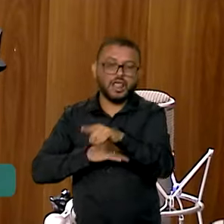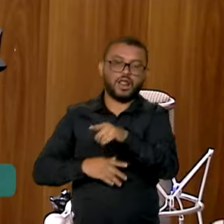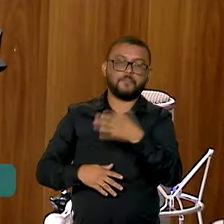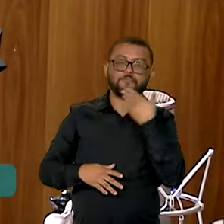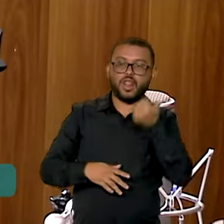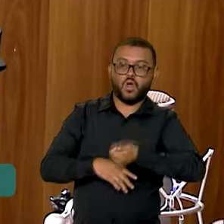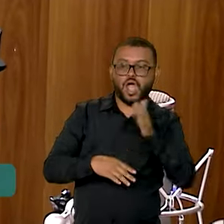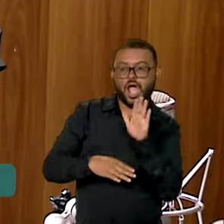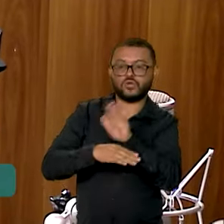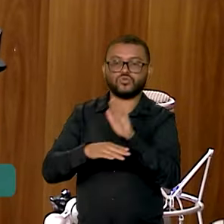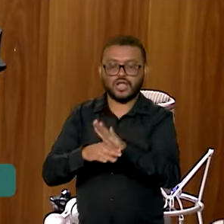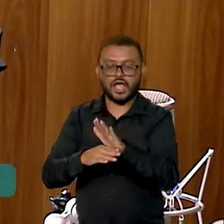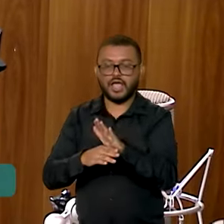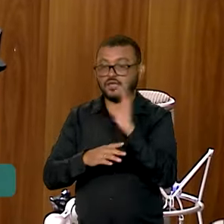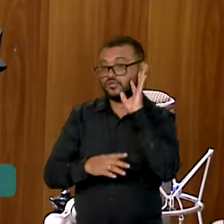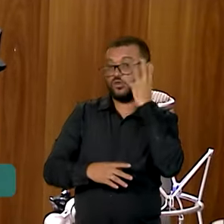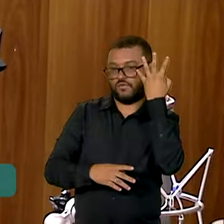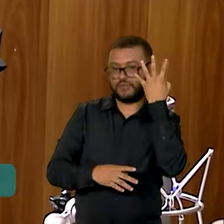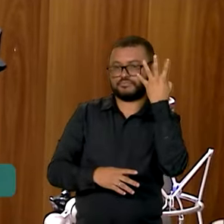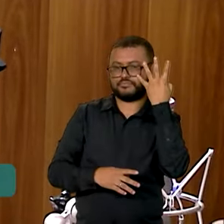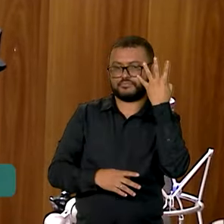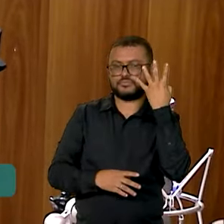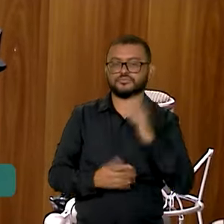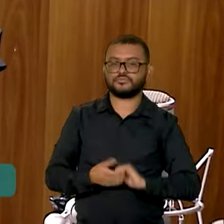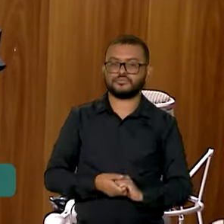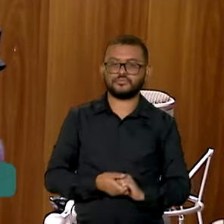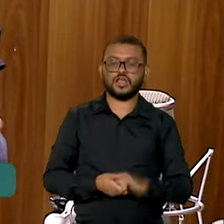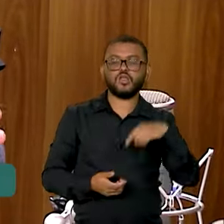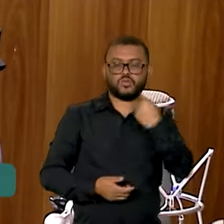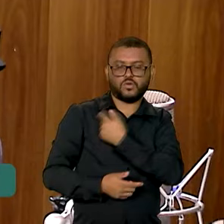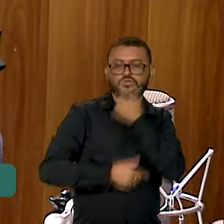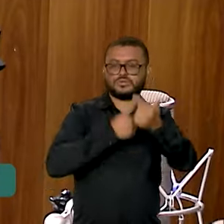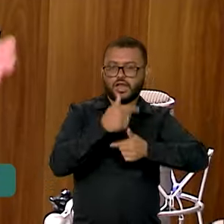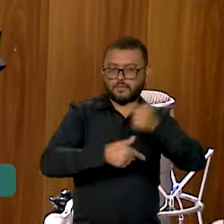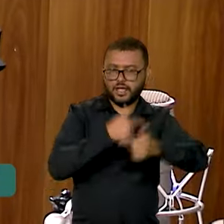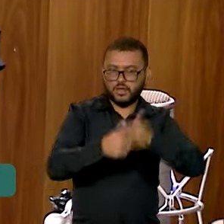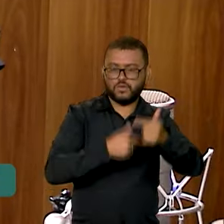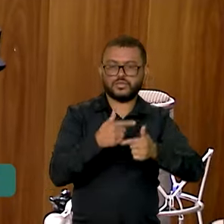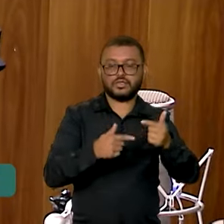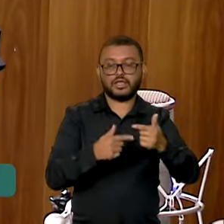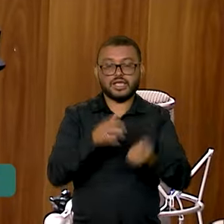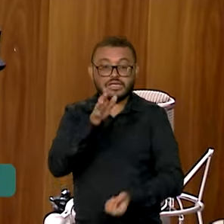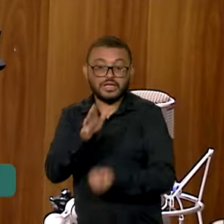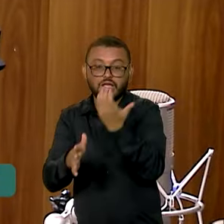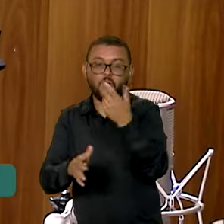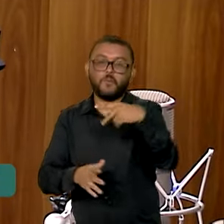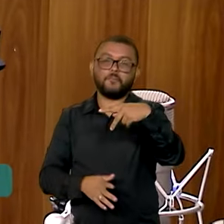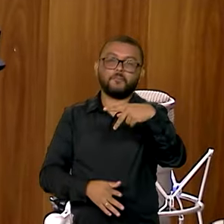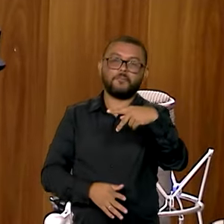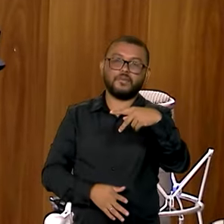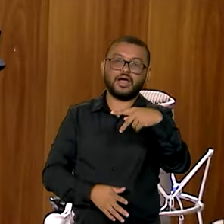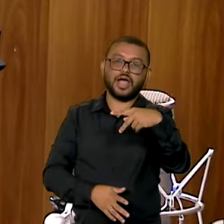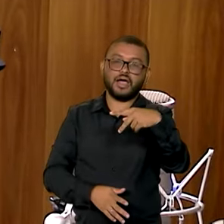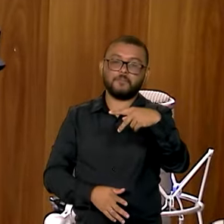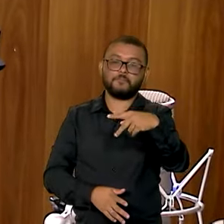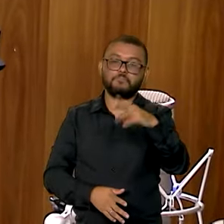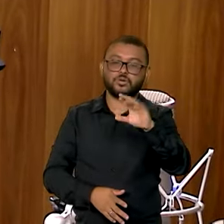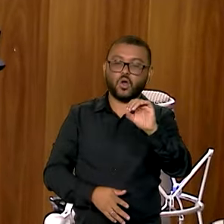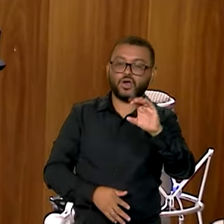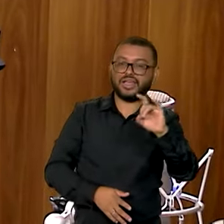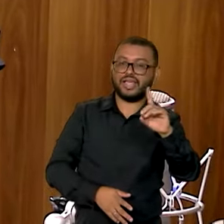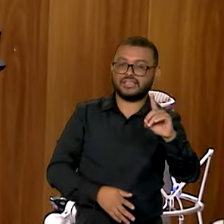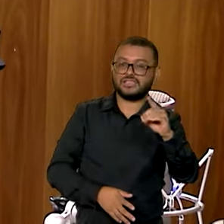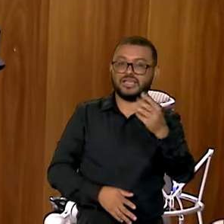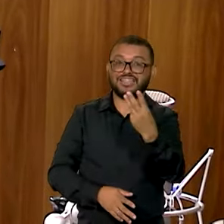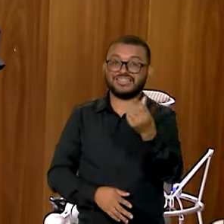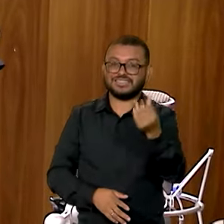chance e desenrolar. Ato contínuo, aí surge o Procred 360, que é uma alternativa